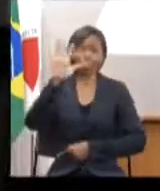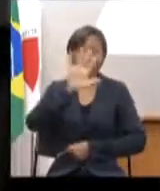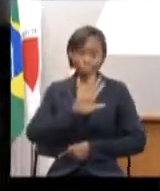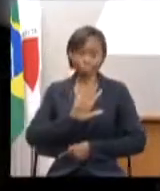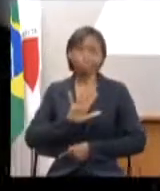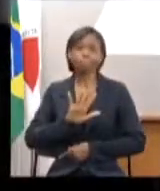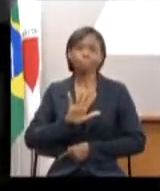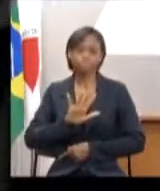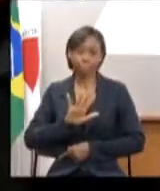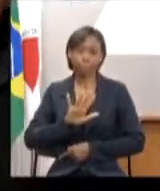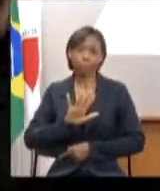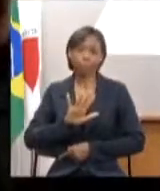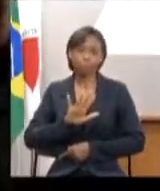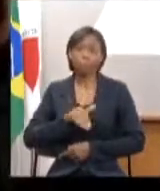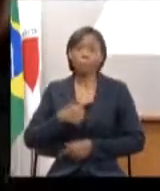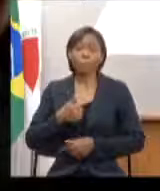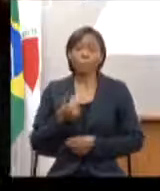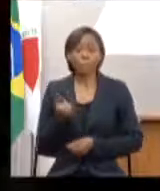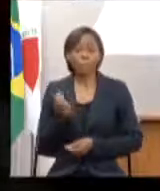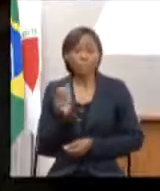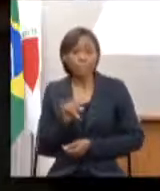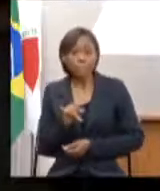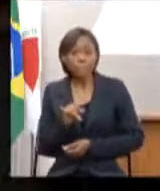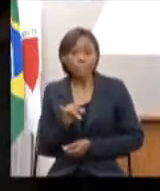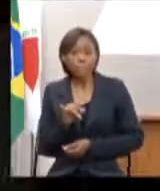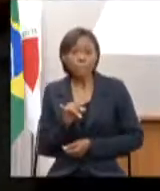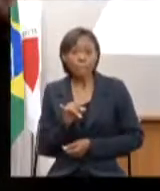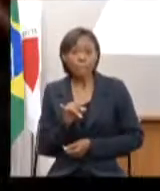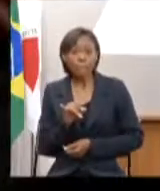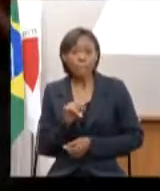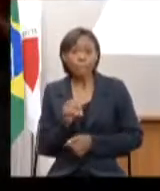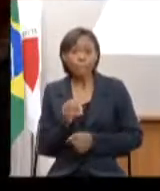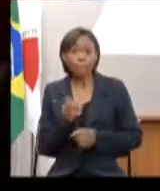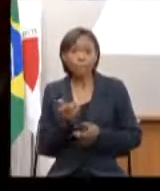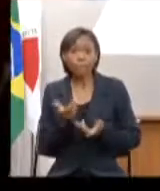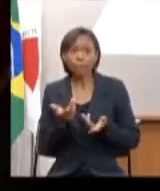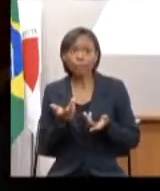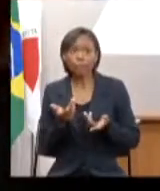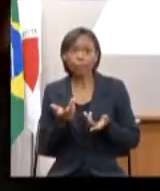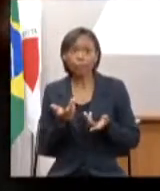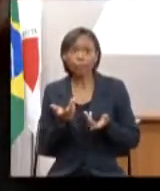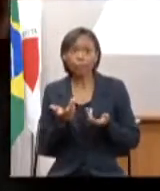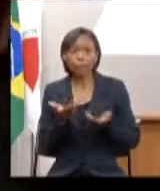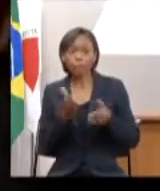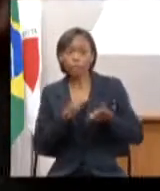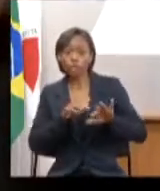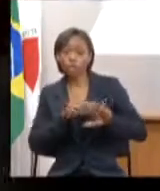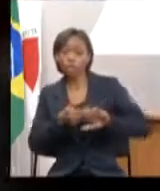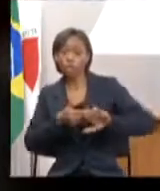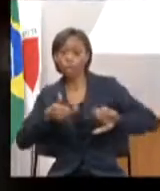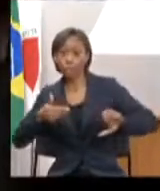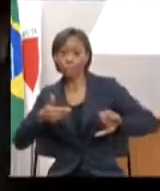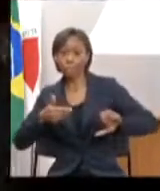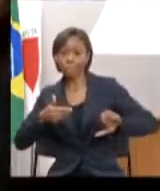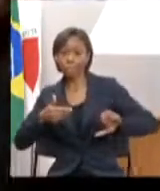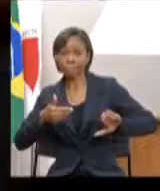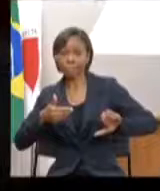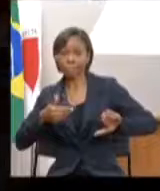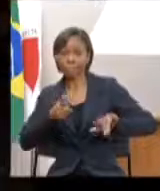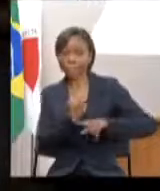quanto mais você se afasta da questão específica daquele ano você